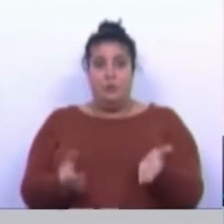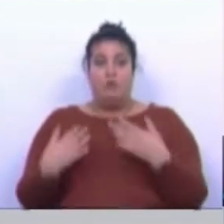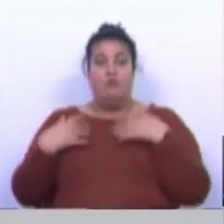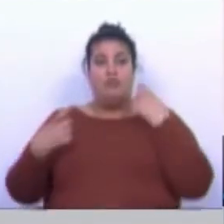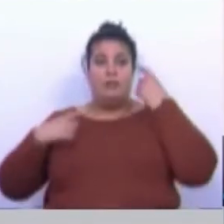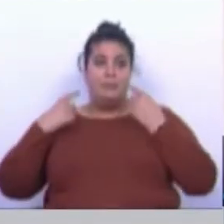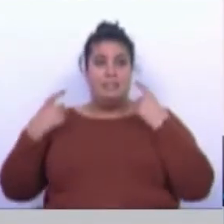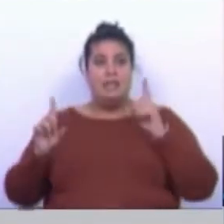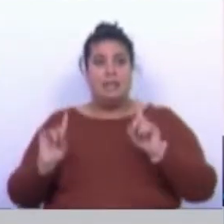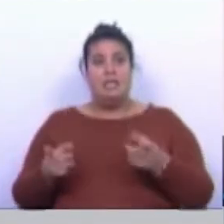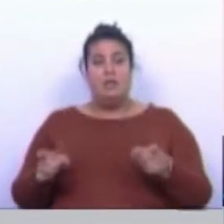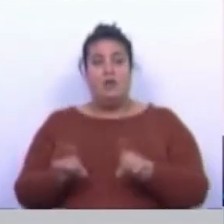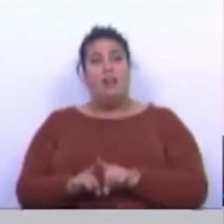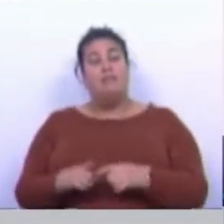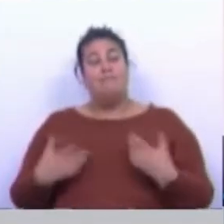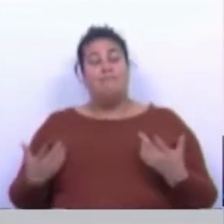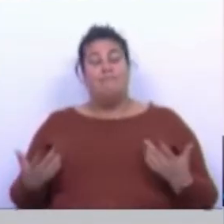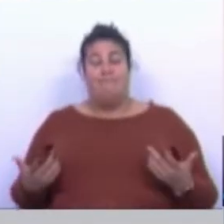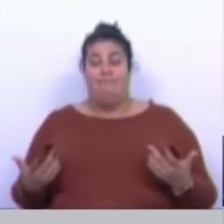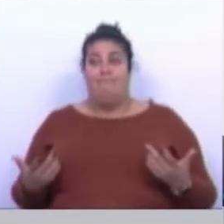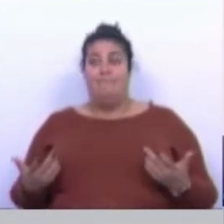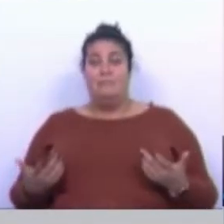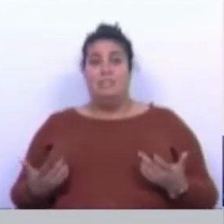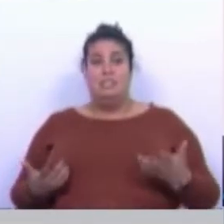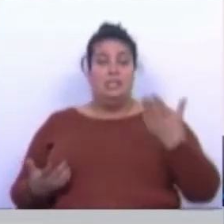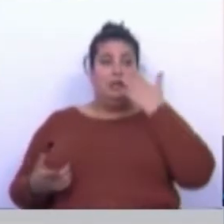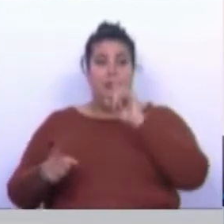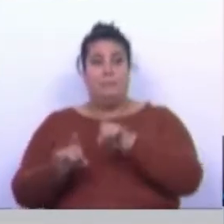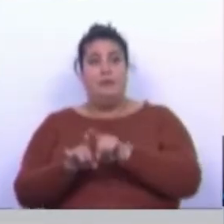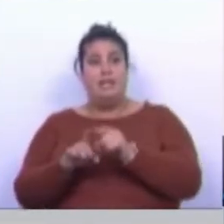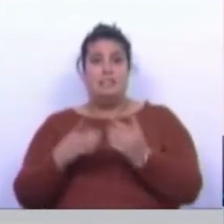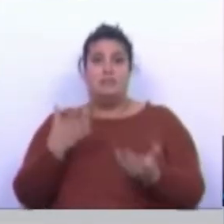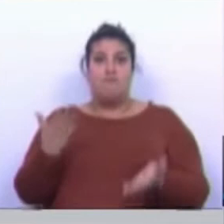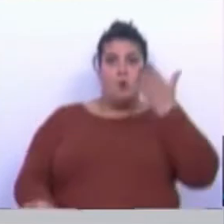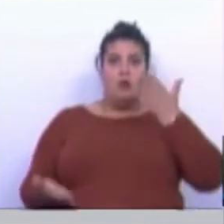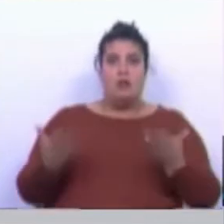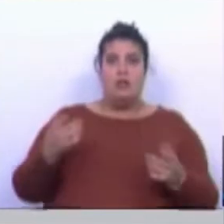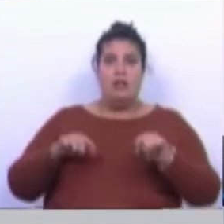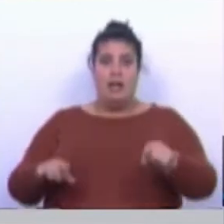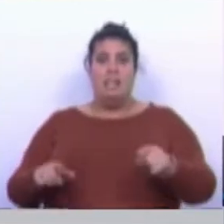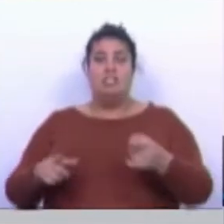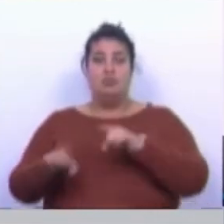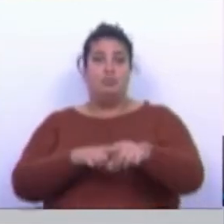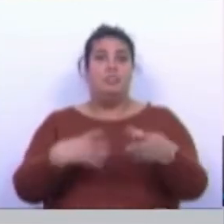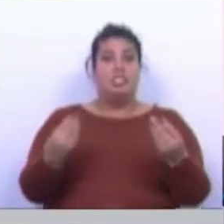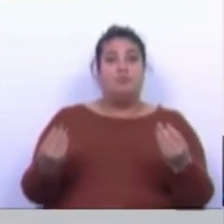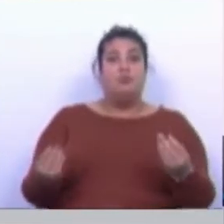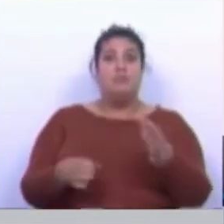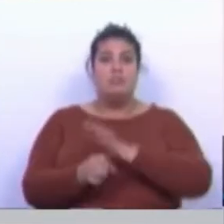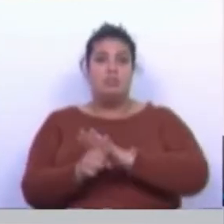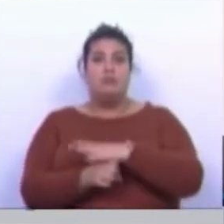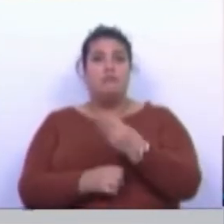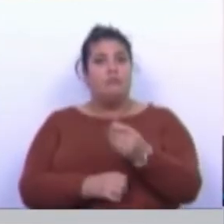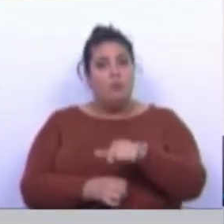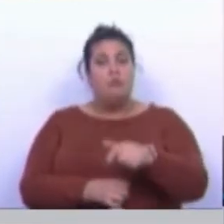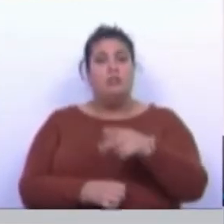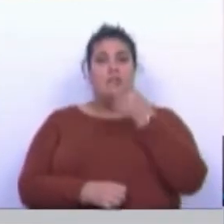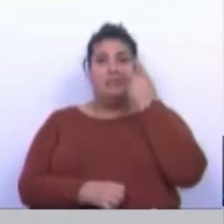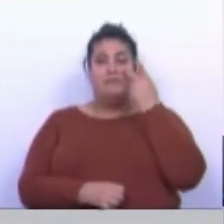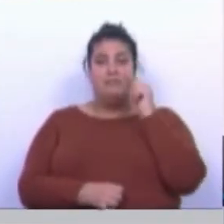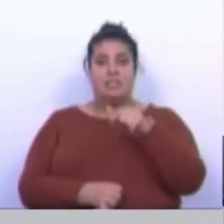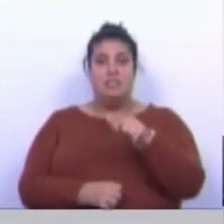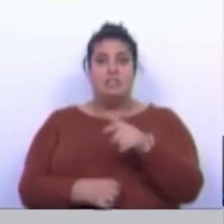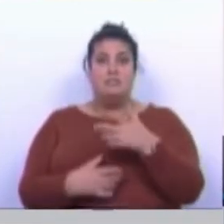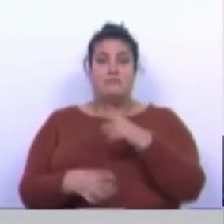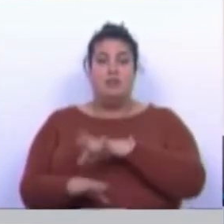faz pensar e nos demonstra que de facto parece que esta disparidade de várias políticas e várias situações que se estão a viver neste hospital,